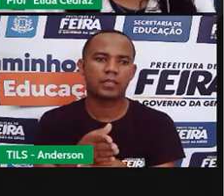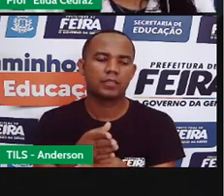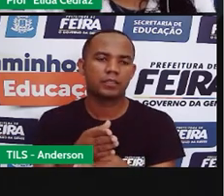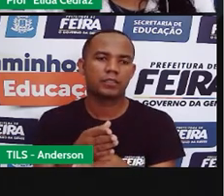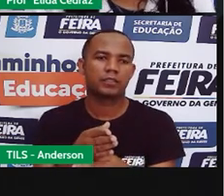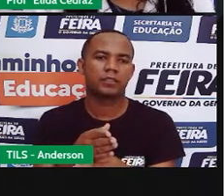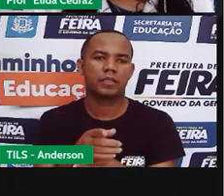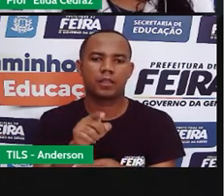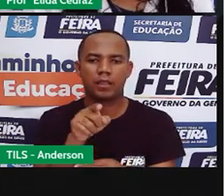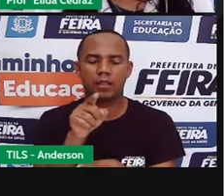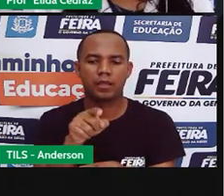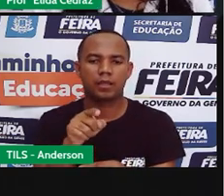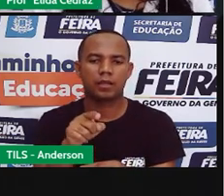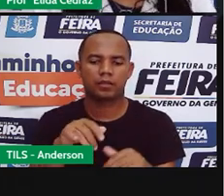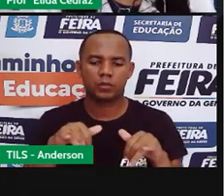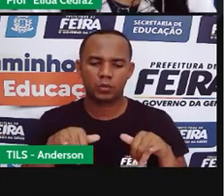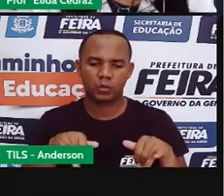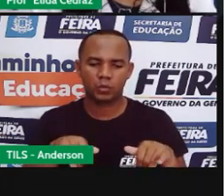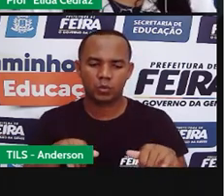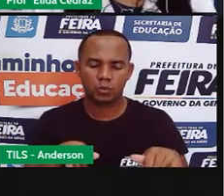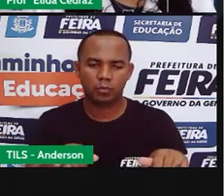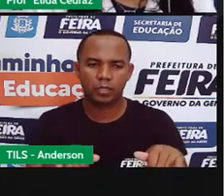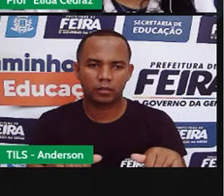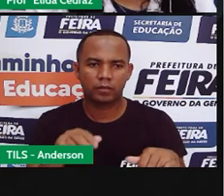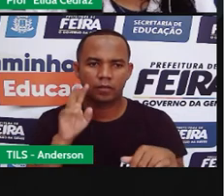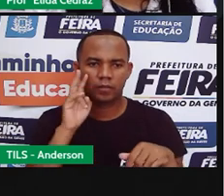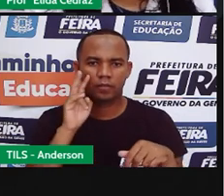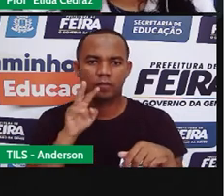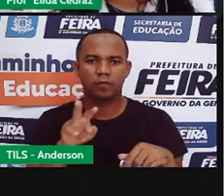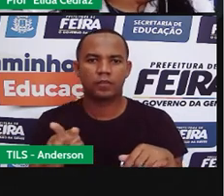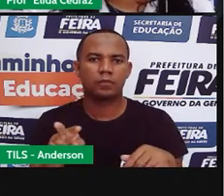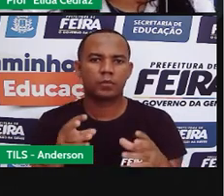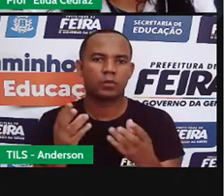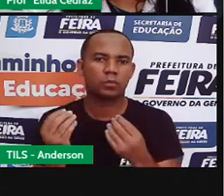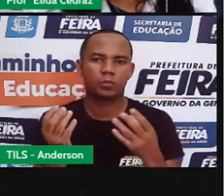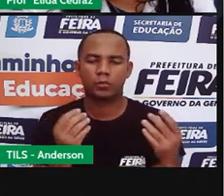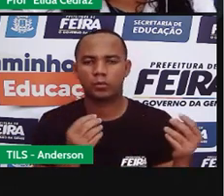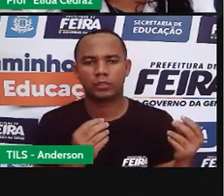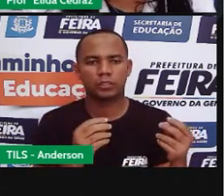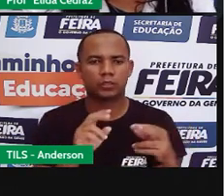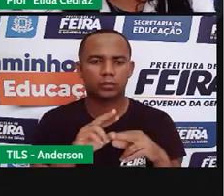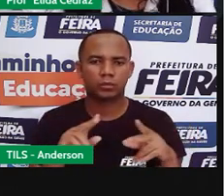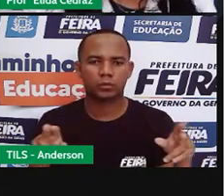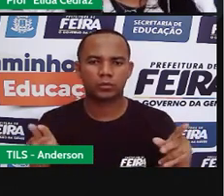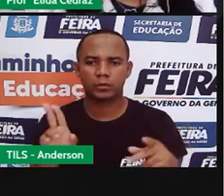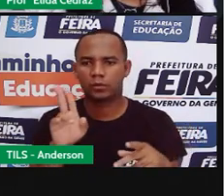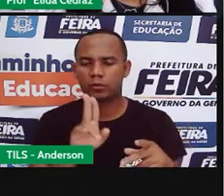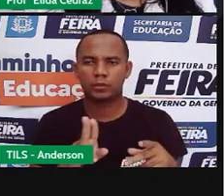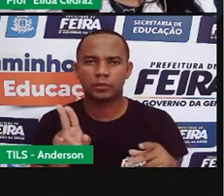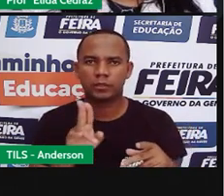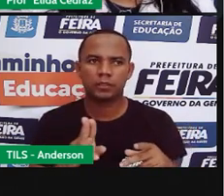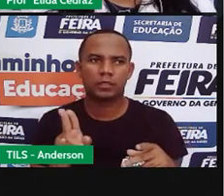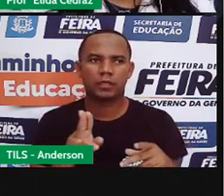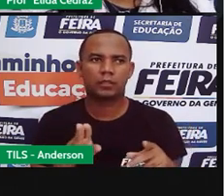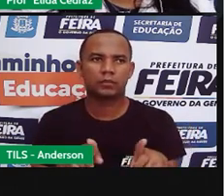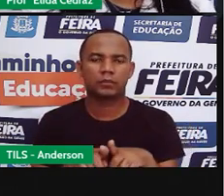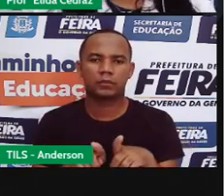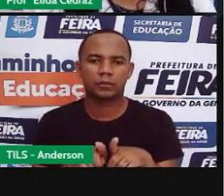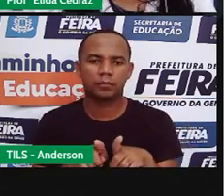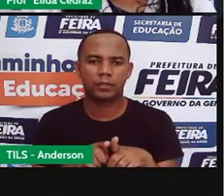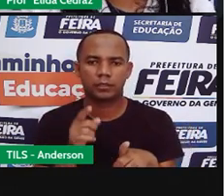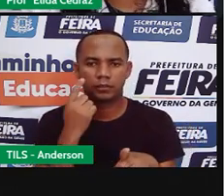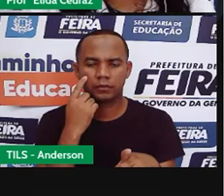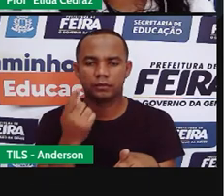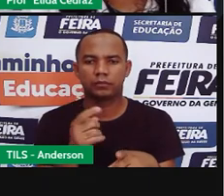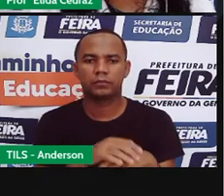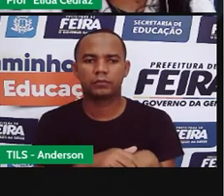soma de uma papelaria nós vemos muitos produtos muitos livros nos formatos